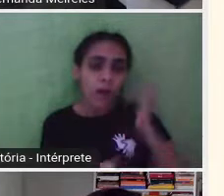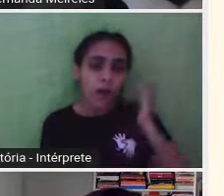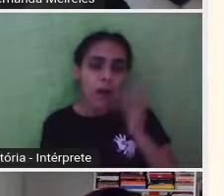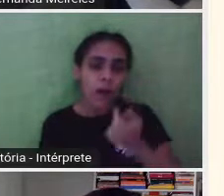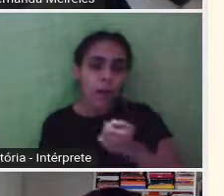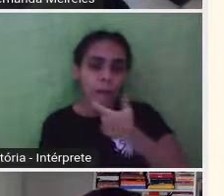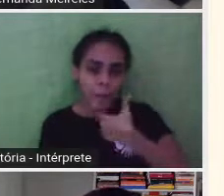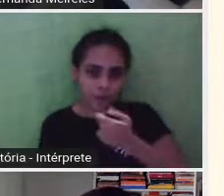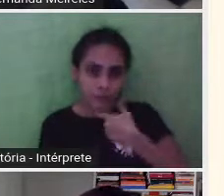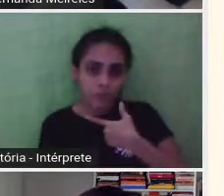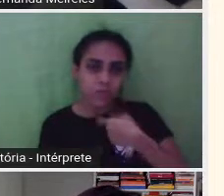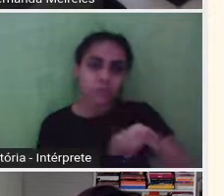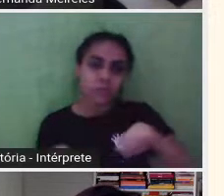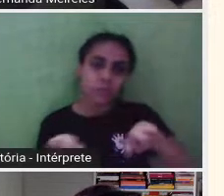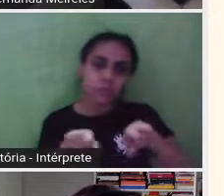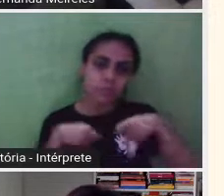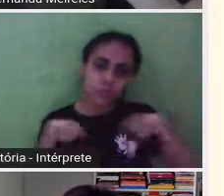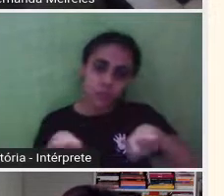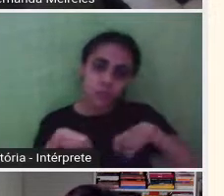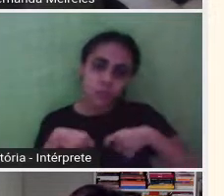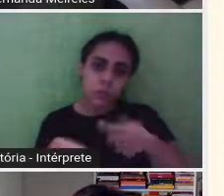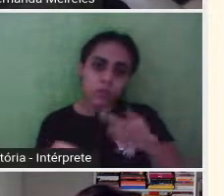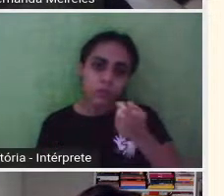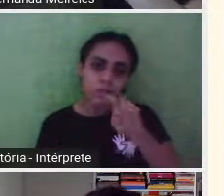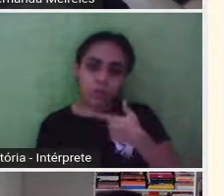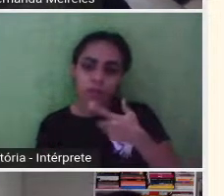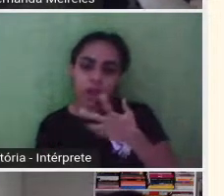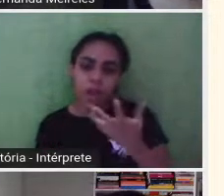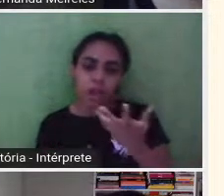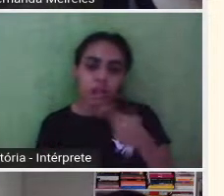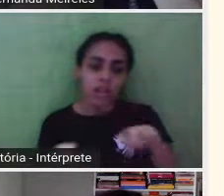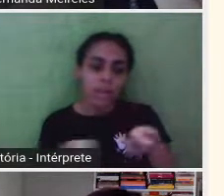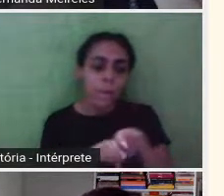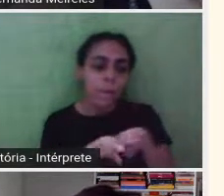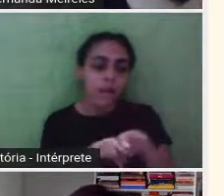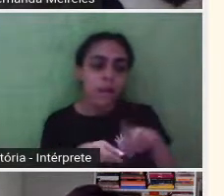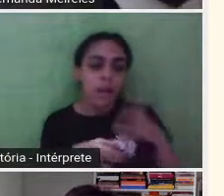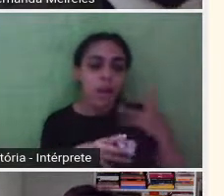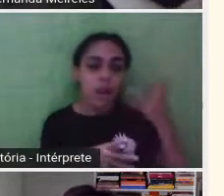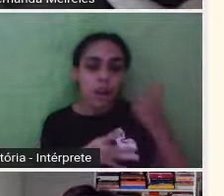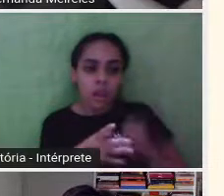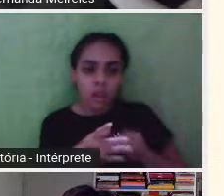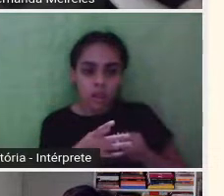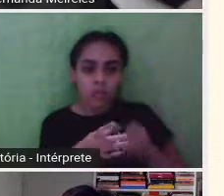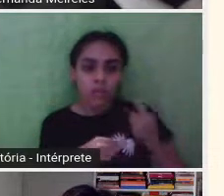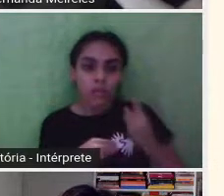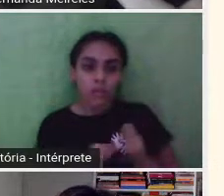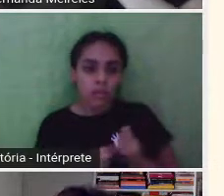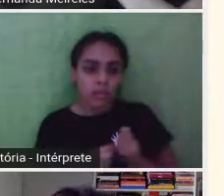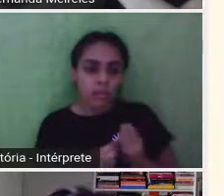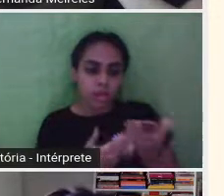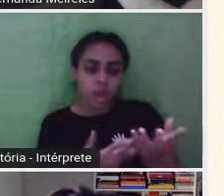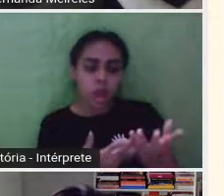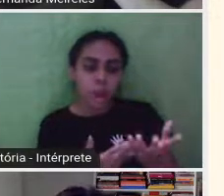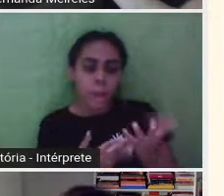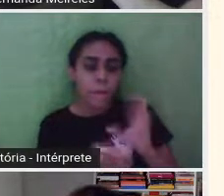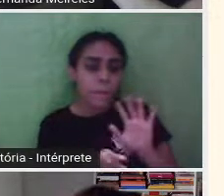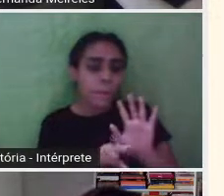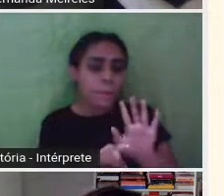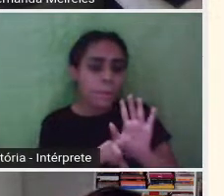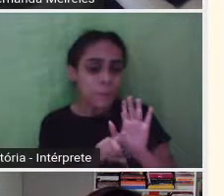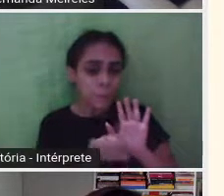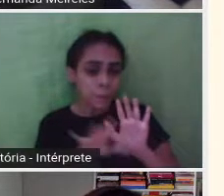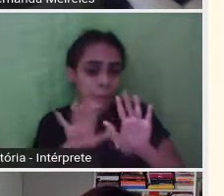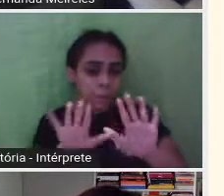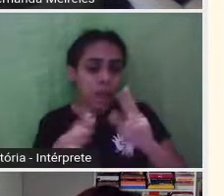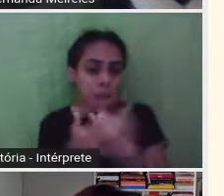e nessa época eu amamentava e doava leite, né? Mas aí adoeci, precisei tomar uma